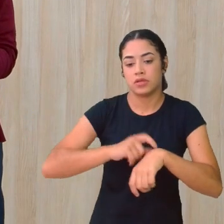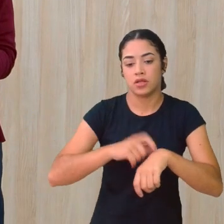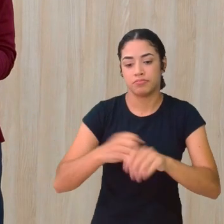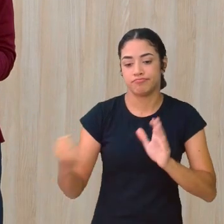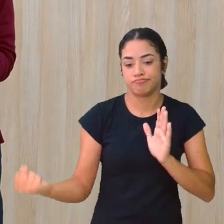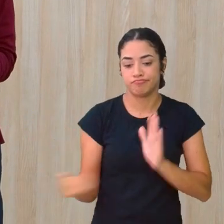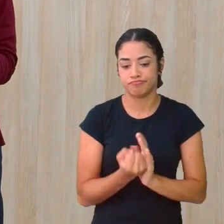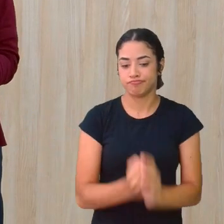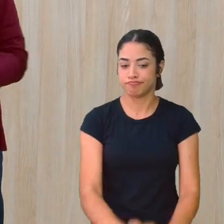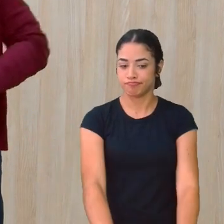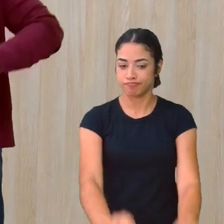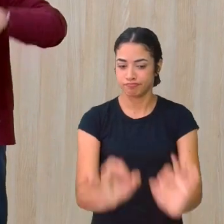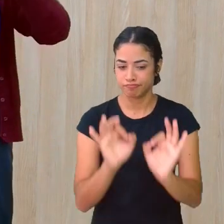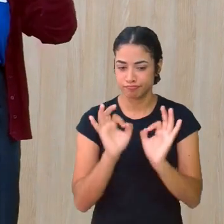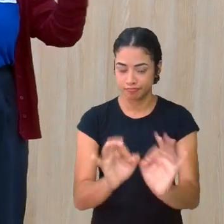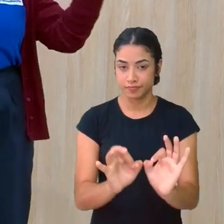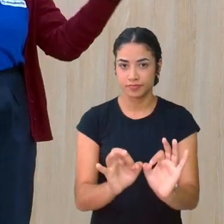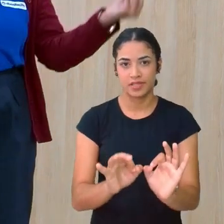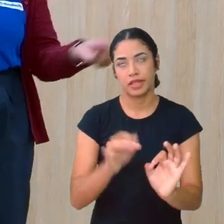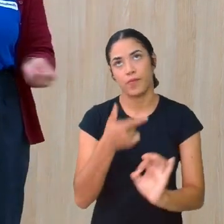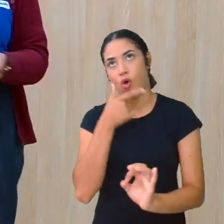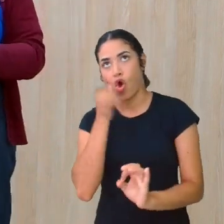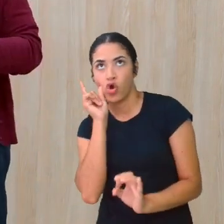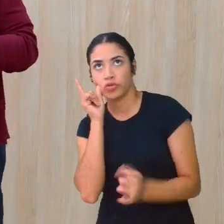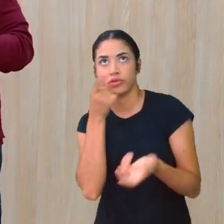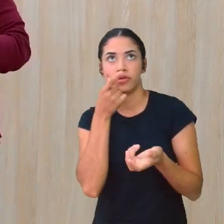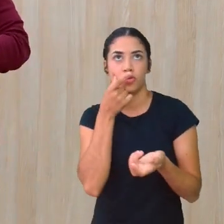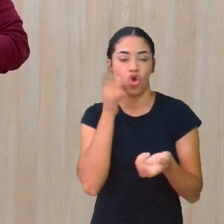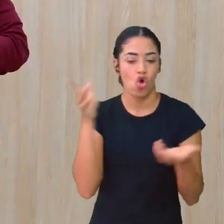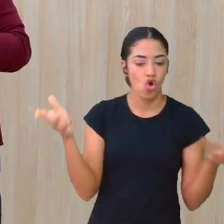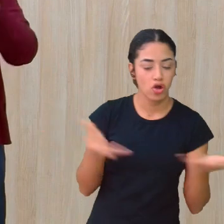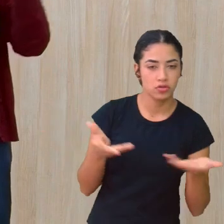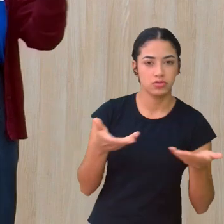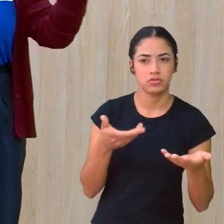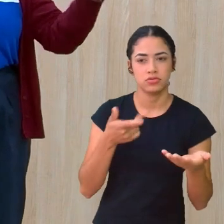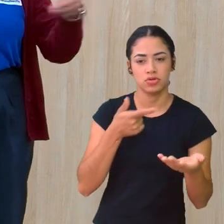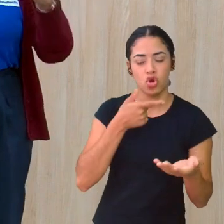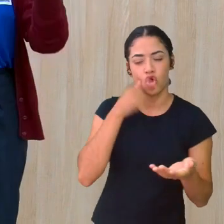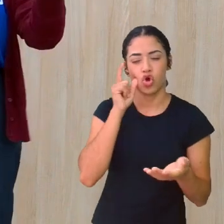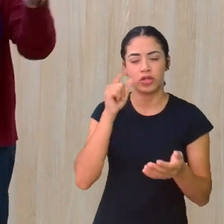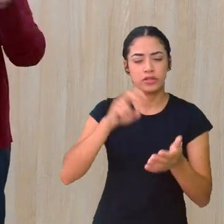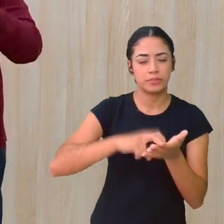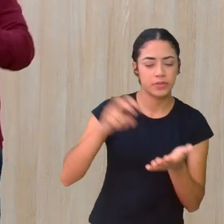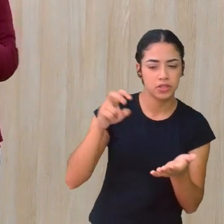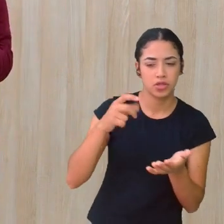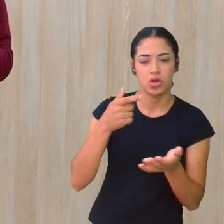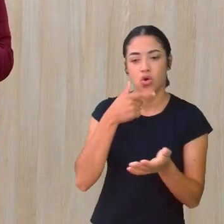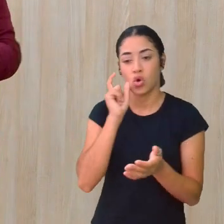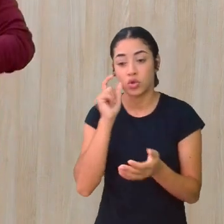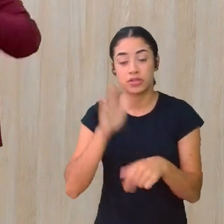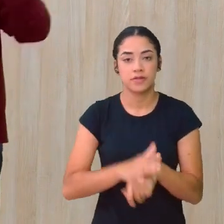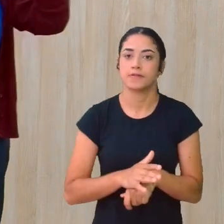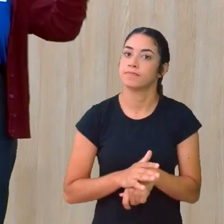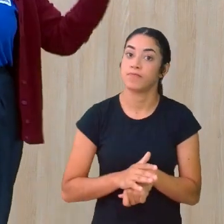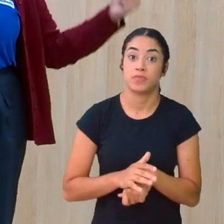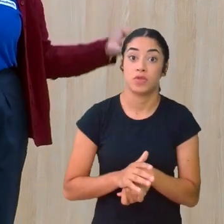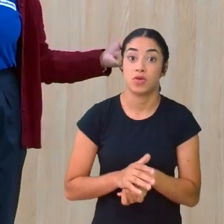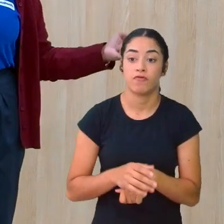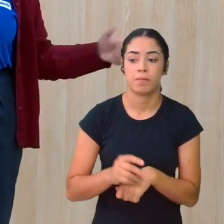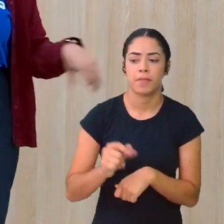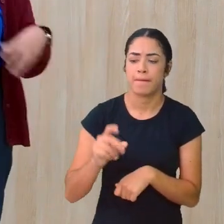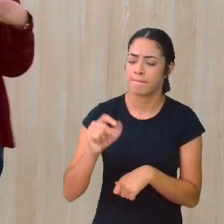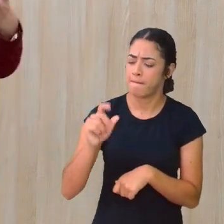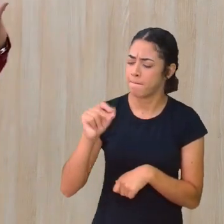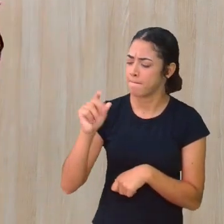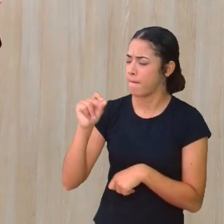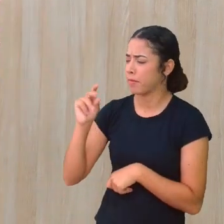Ele não está determinado Ele não foi ontem Ele não foi hoje Não foi ontem de manhã Ontem de tarde Não está tão definido Foi há muito e muito